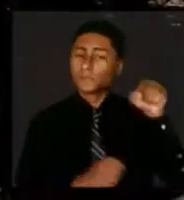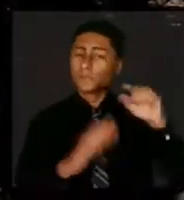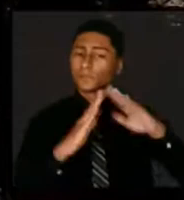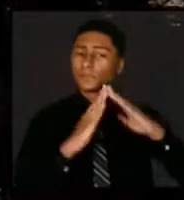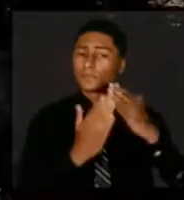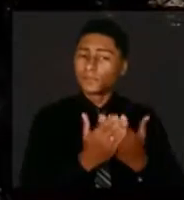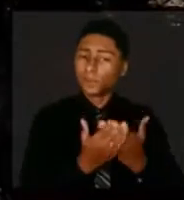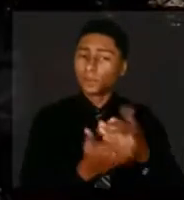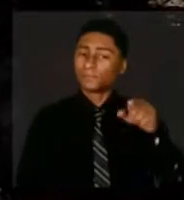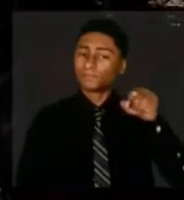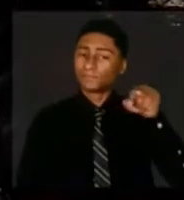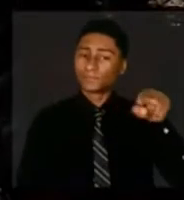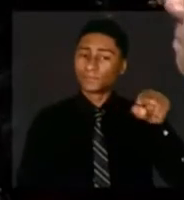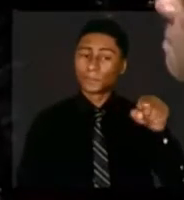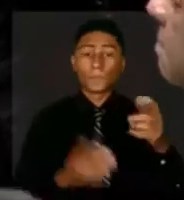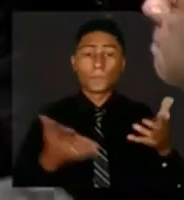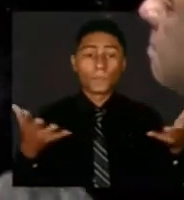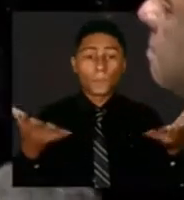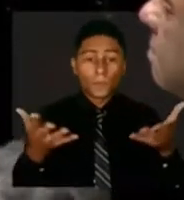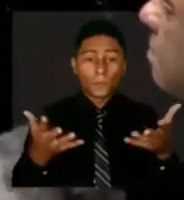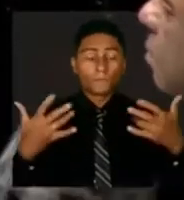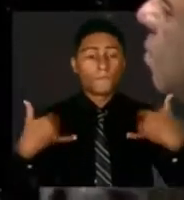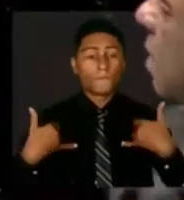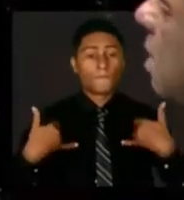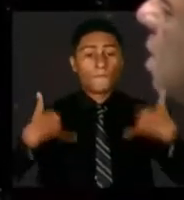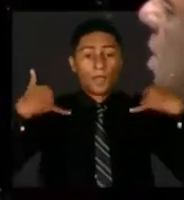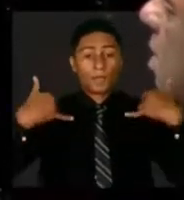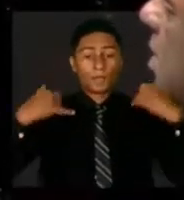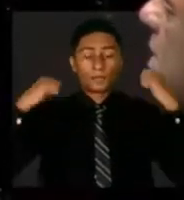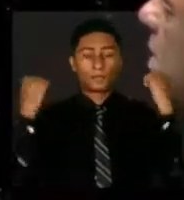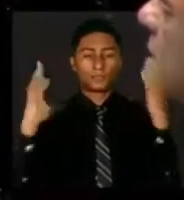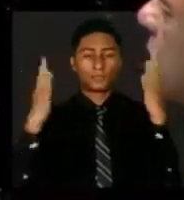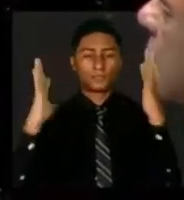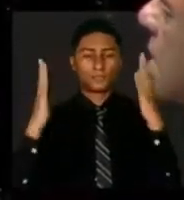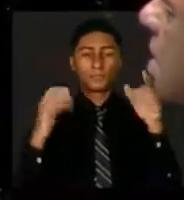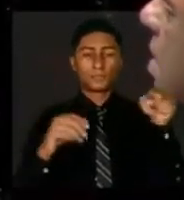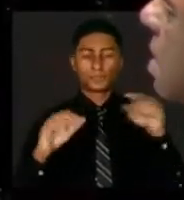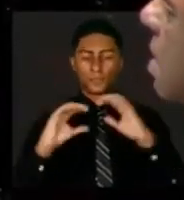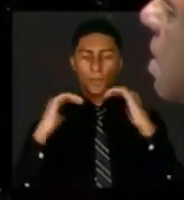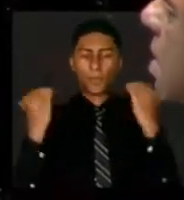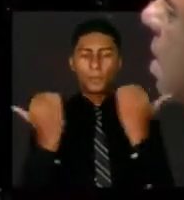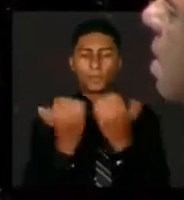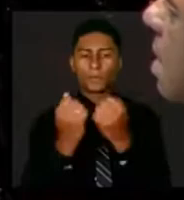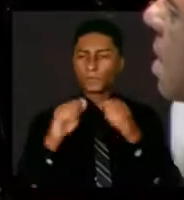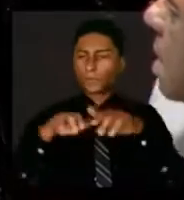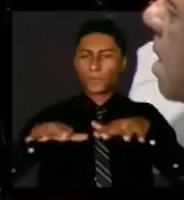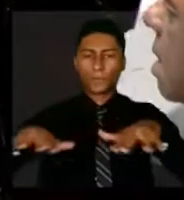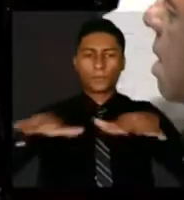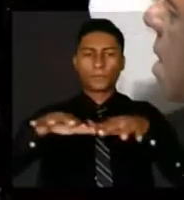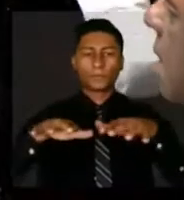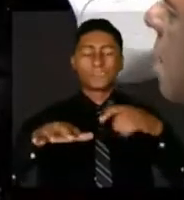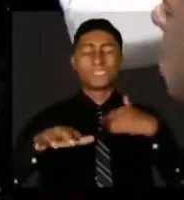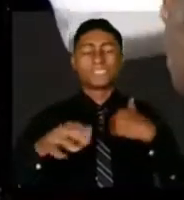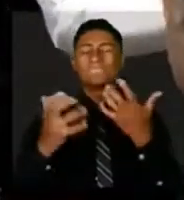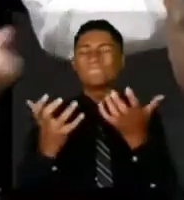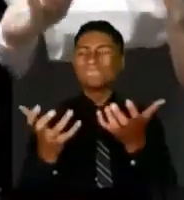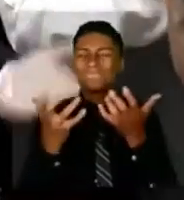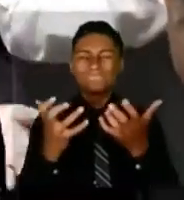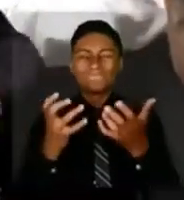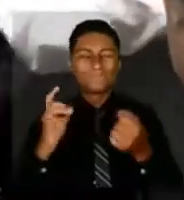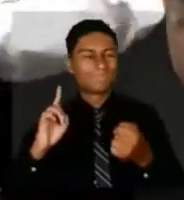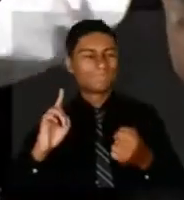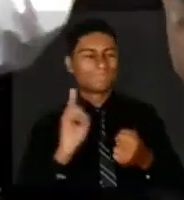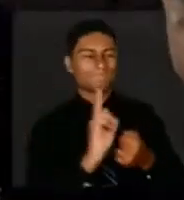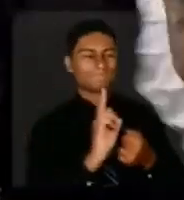celebrando este aniversário com toda a sua comunidade. Eu queria muito estar lá, mas estou aqui na sessão